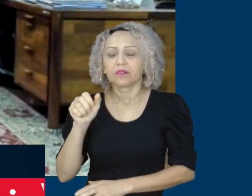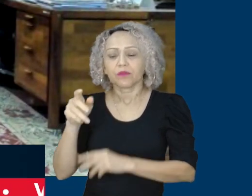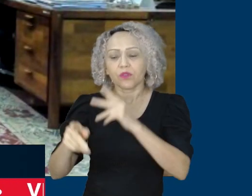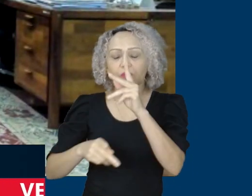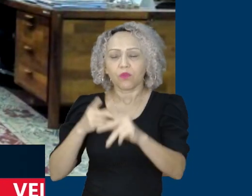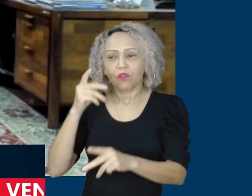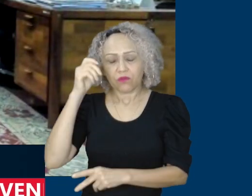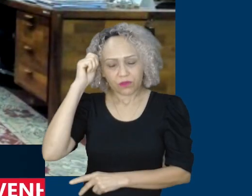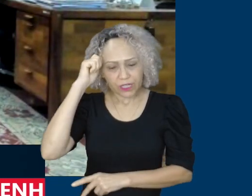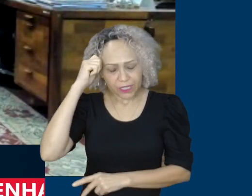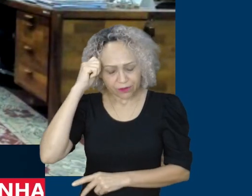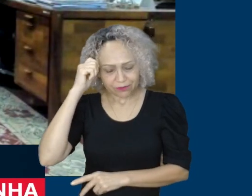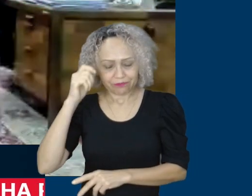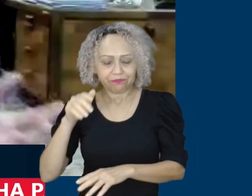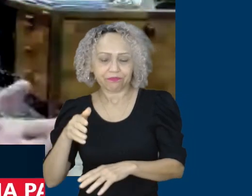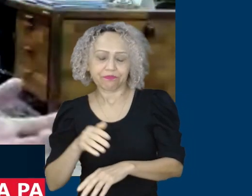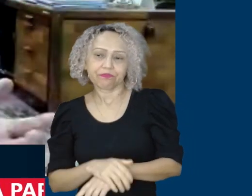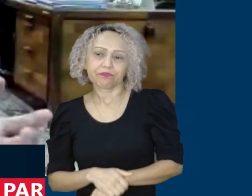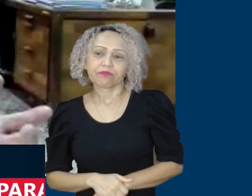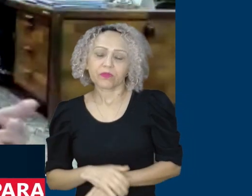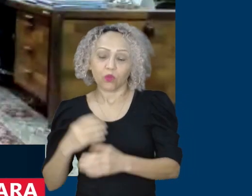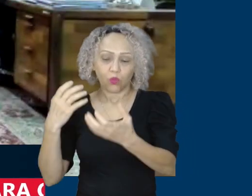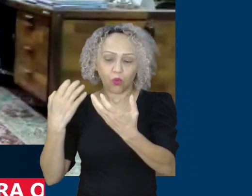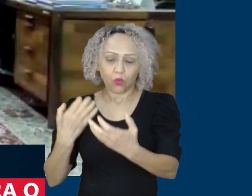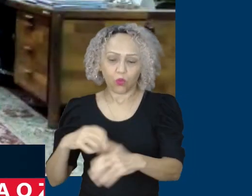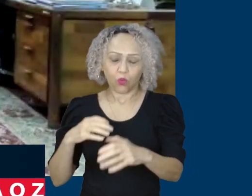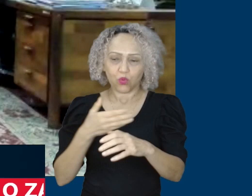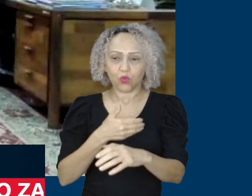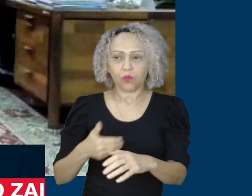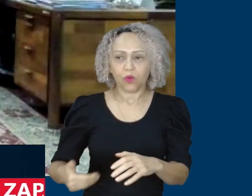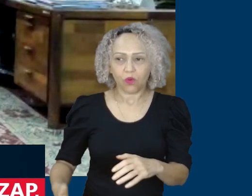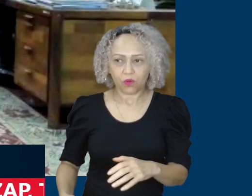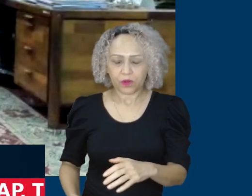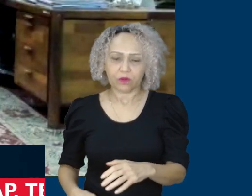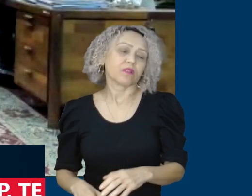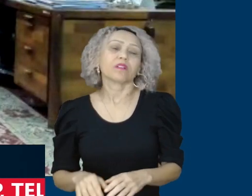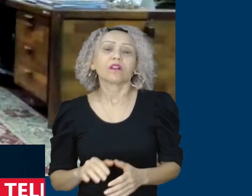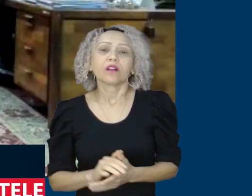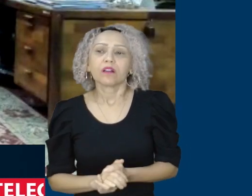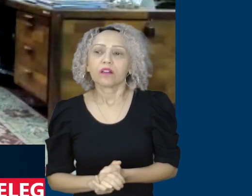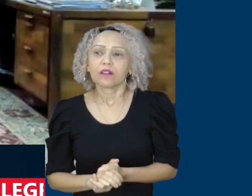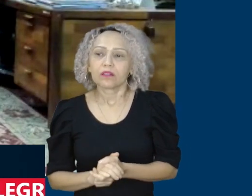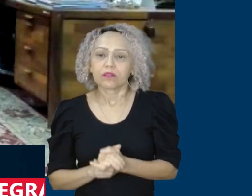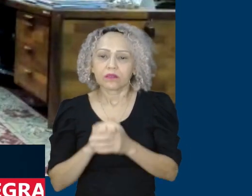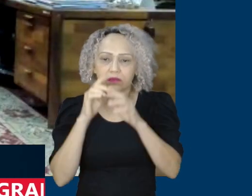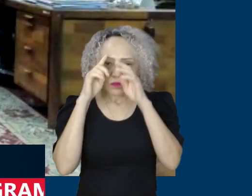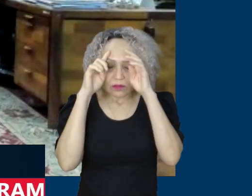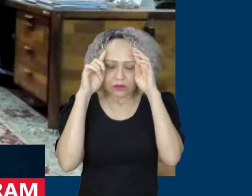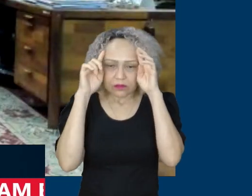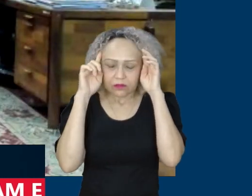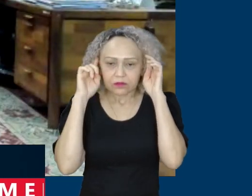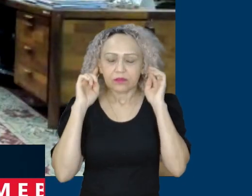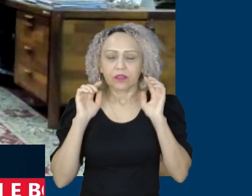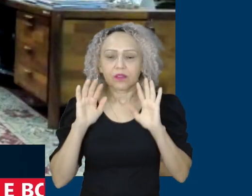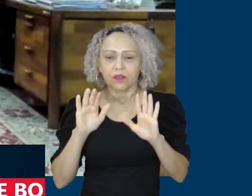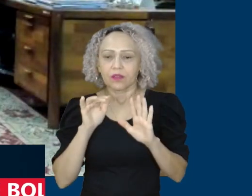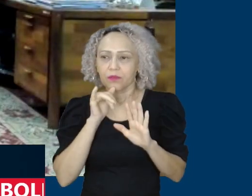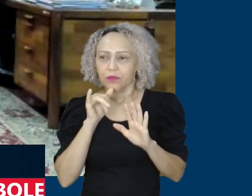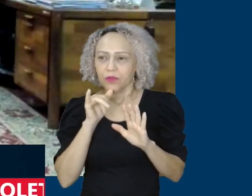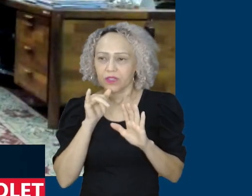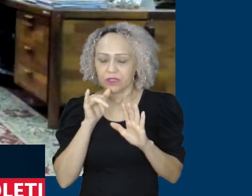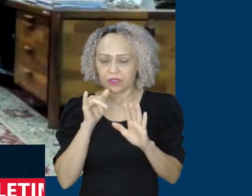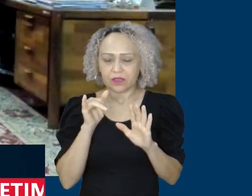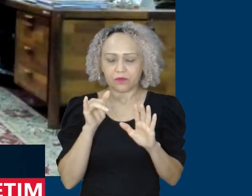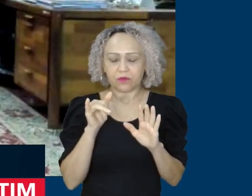coloque em conta que o fato de estar reservado não significa que vai ter as pessoas também precisam preencher